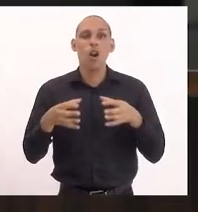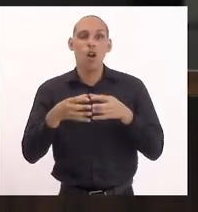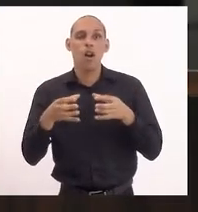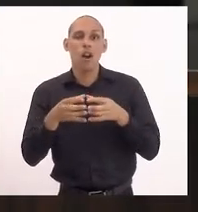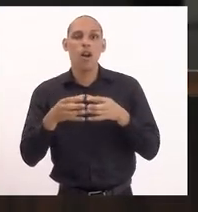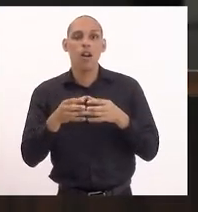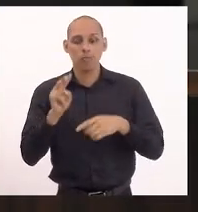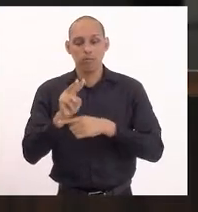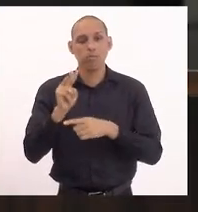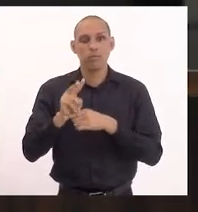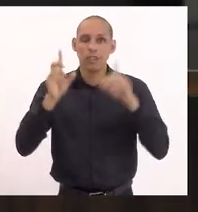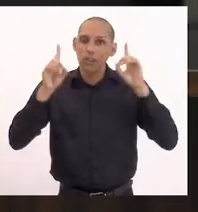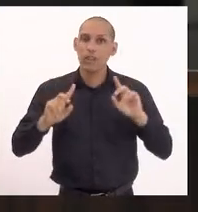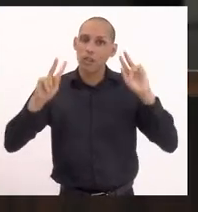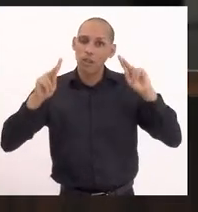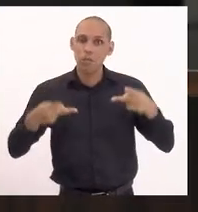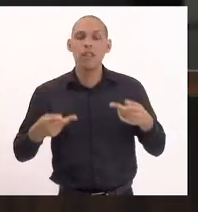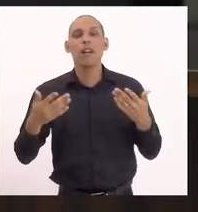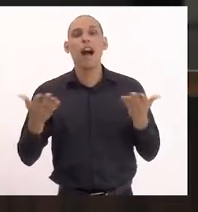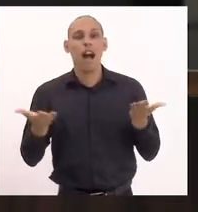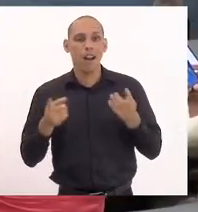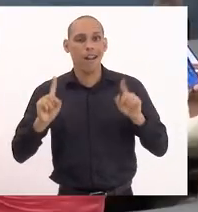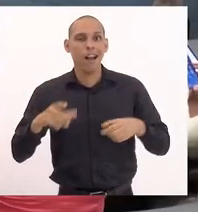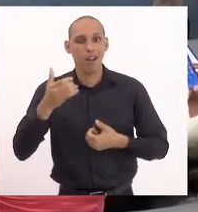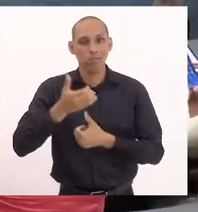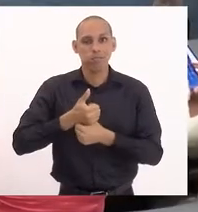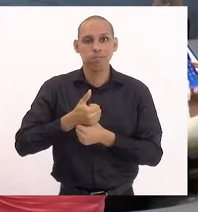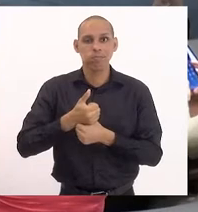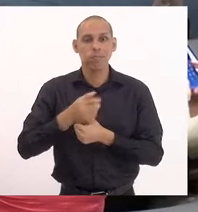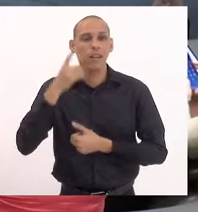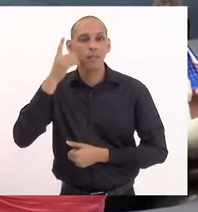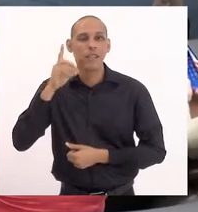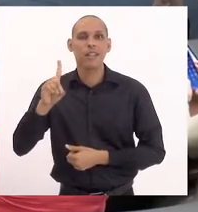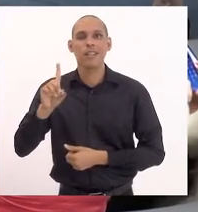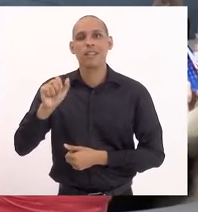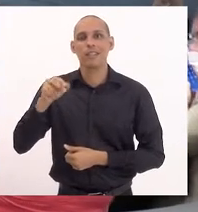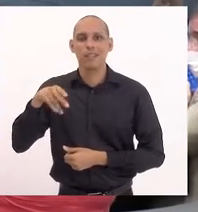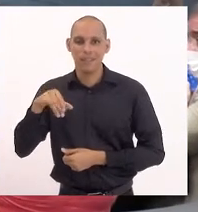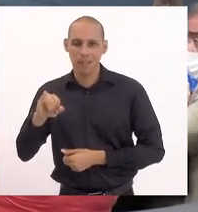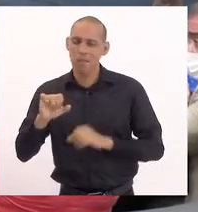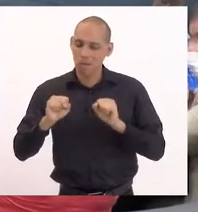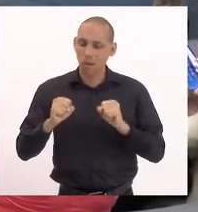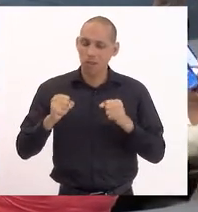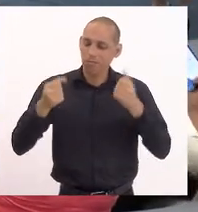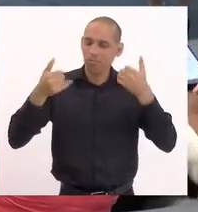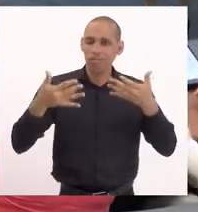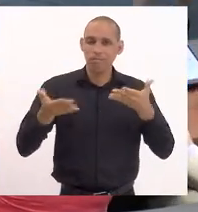Monteiro, já que virou substitutivo, Vossa Excelência, poderá dar parecer.